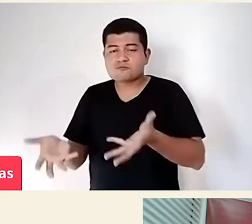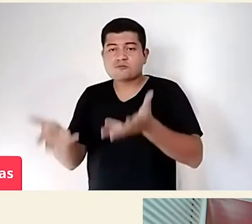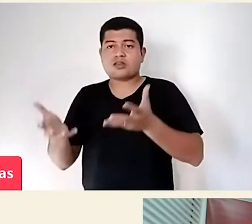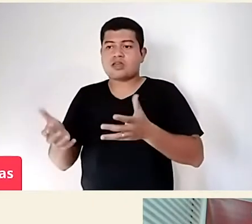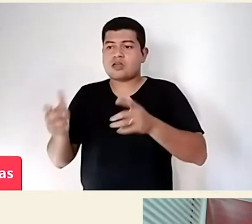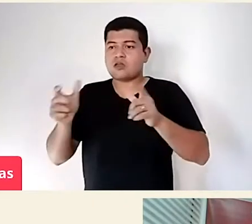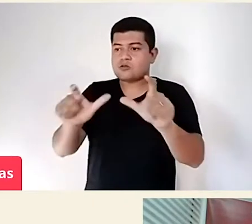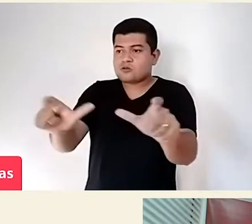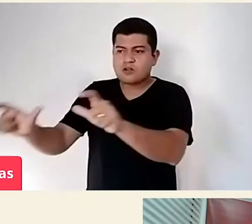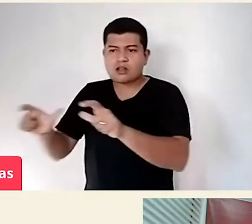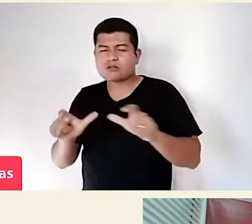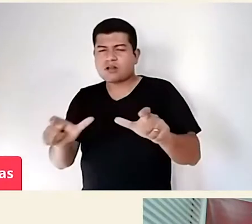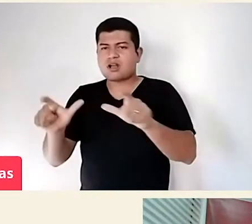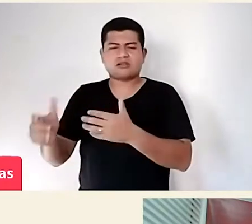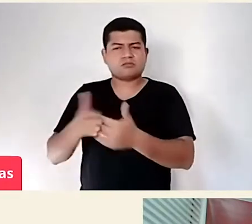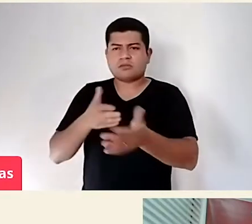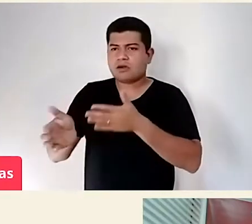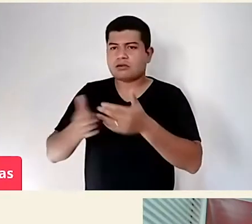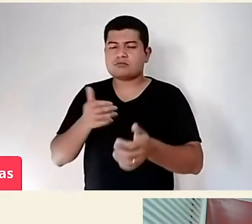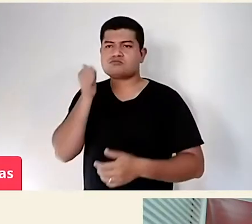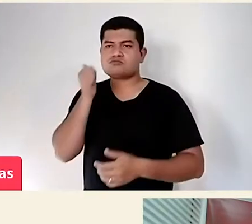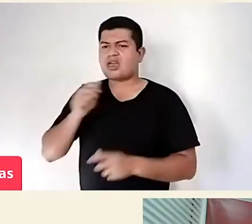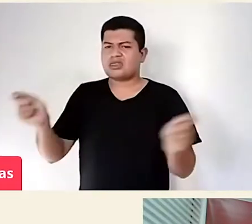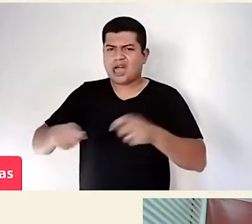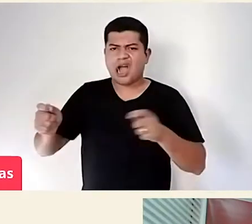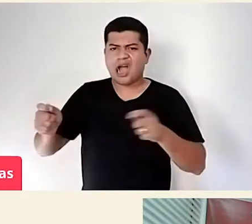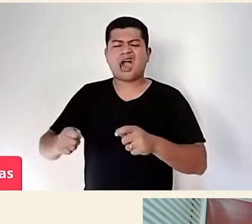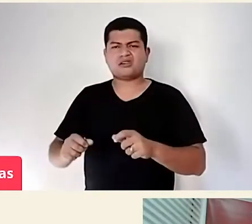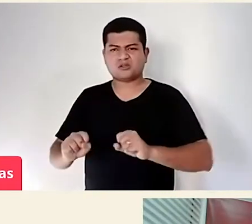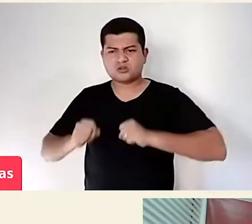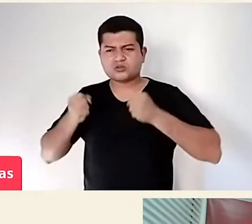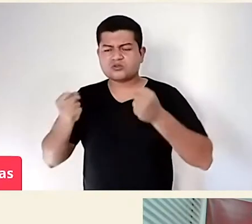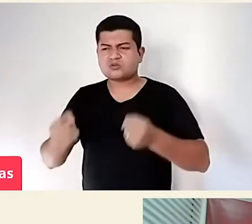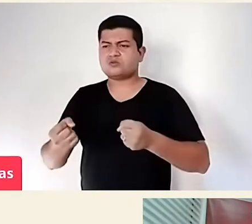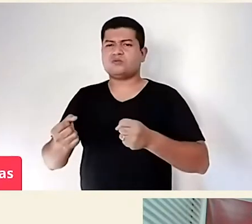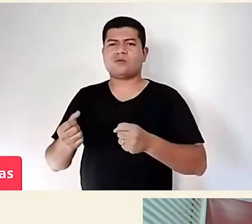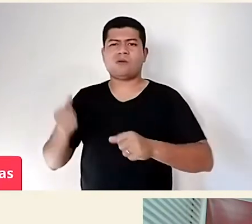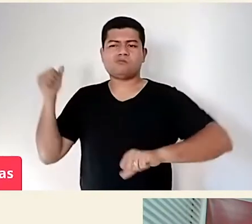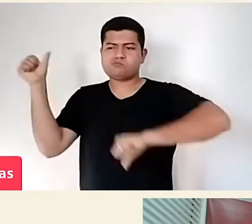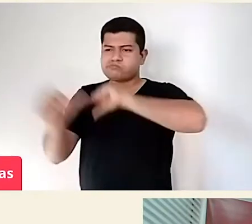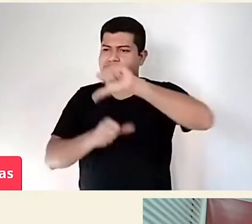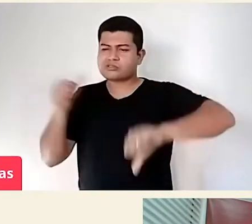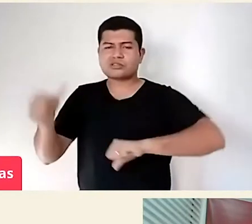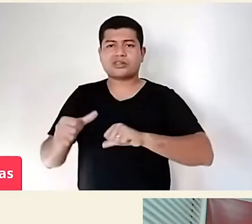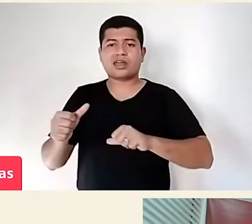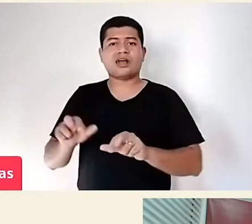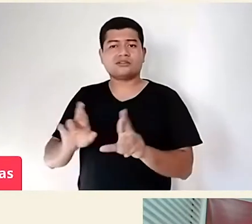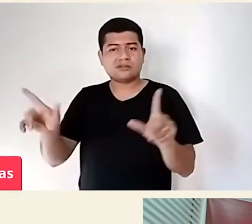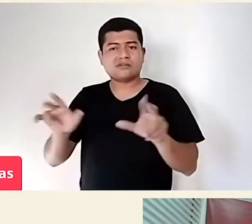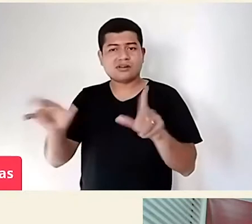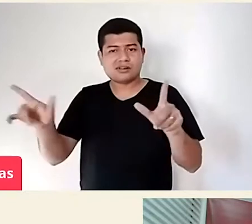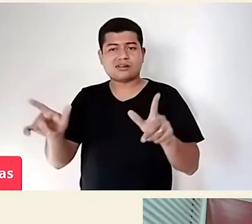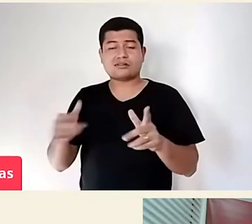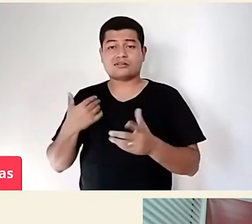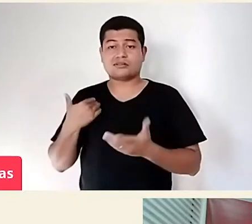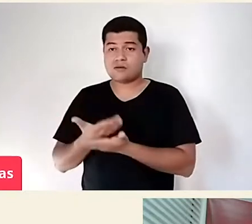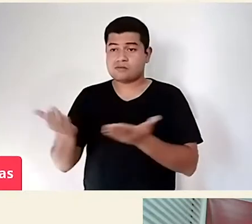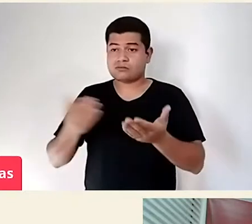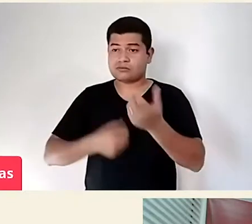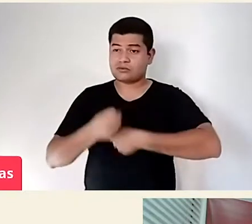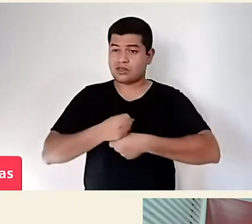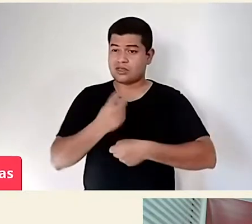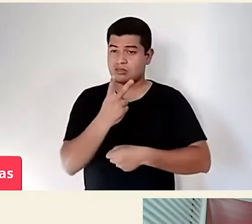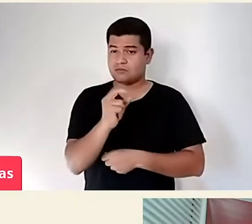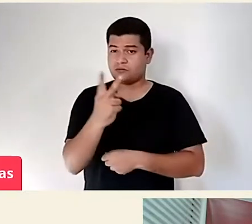fazer a diferença, elas podem fazer diferente. Então, desde o ano passado, esse curso estava previsto, por quanto da pandemia